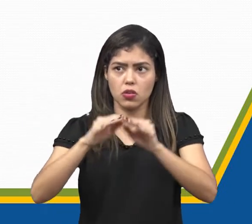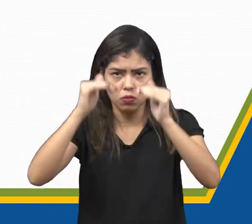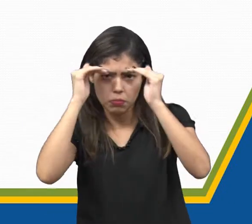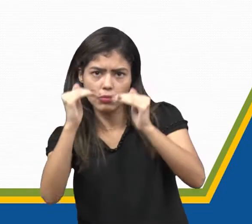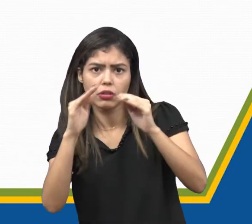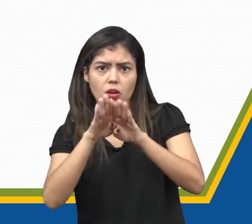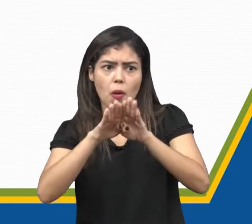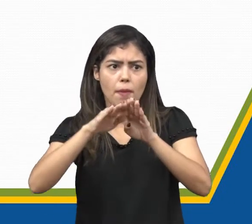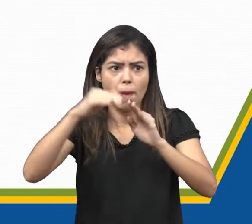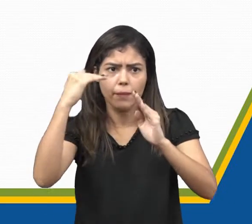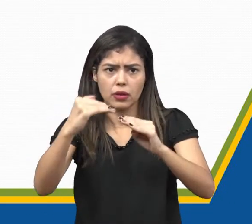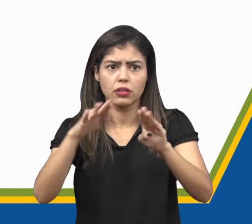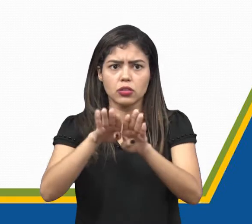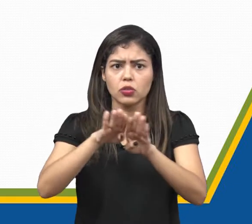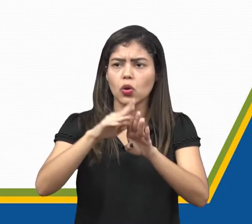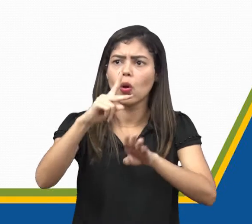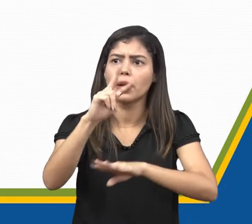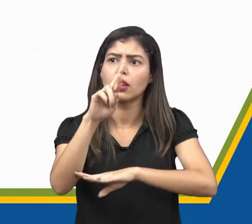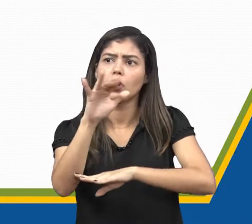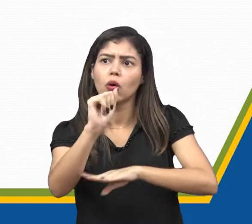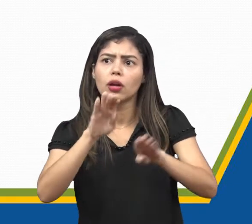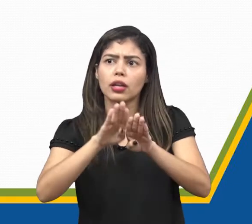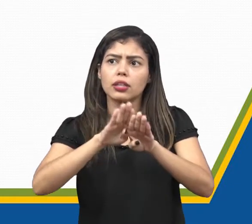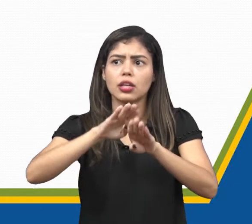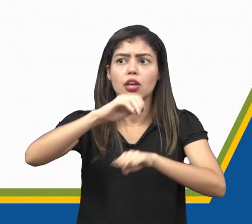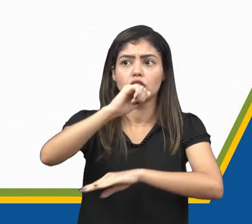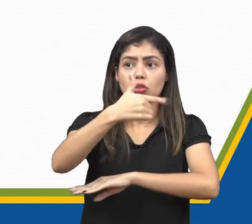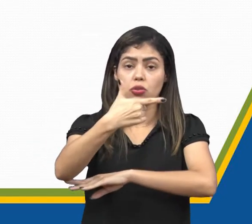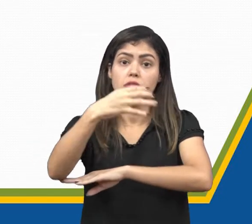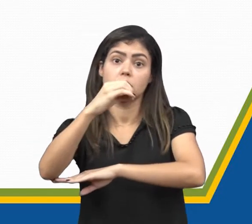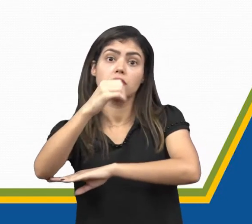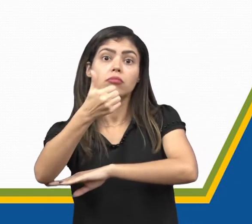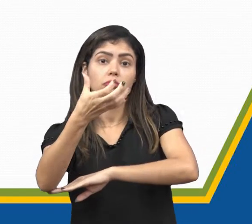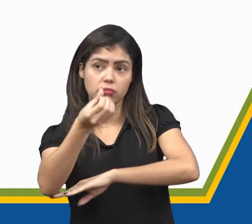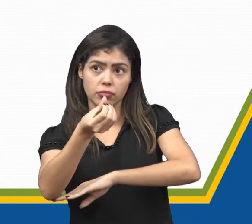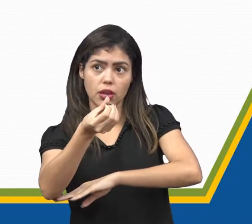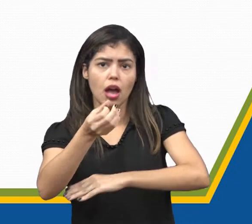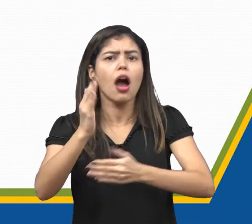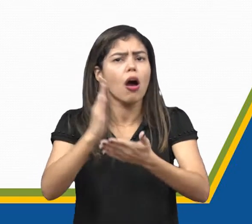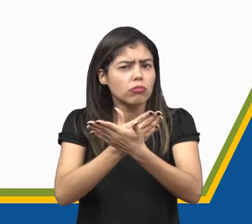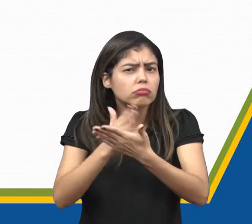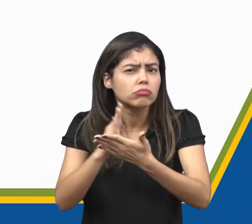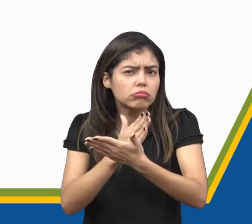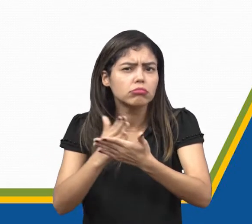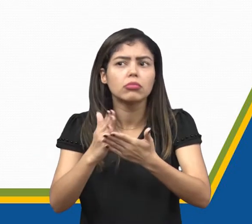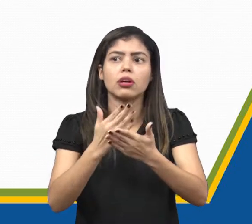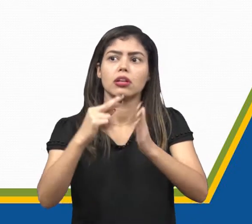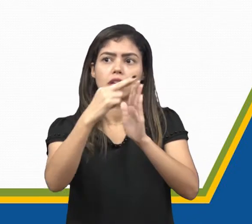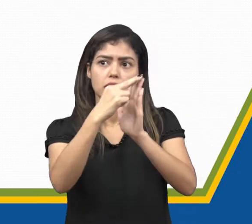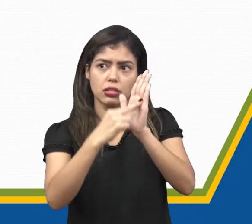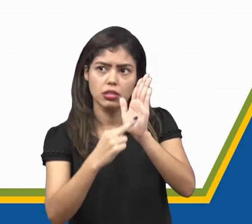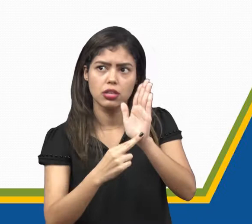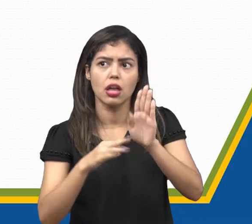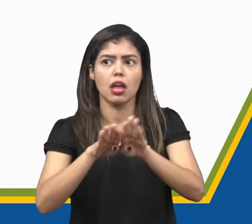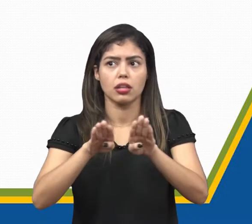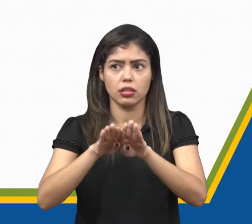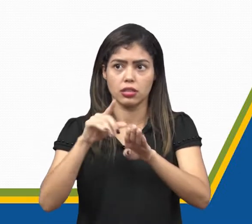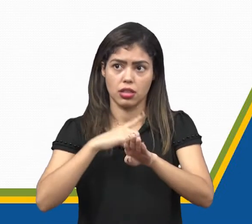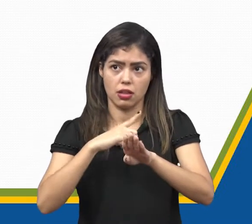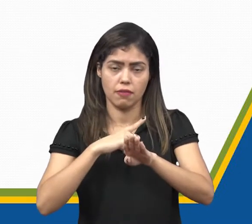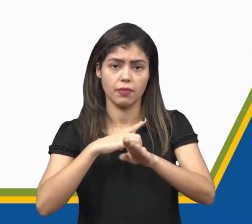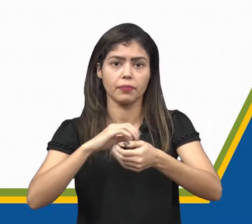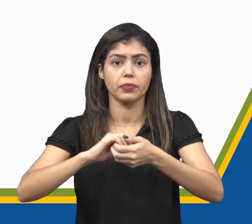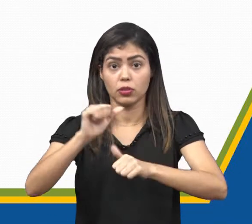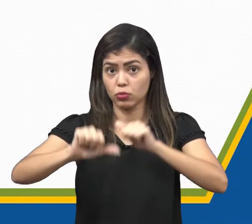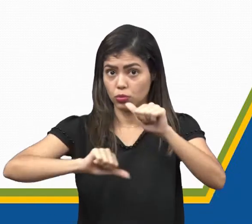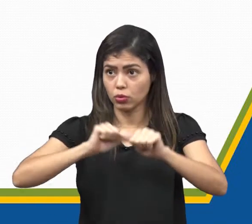partir de janeiro de 2016. Apresentou, então, algumas alterações, como eu já disse, em relação às regras de acentuação das